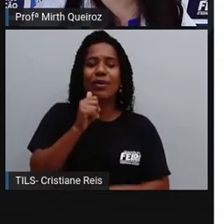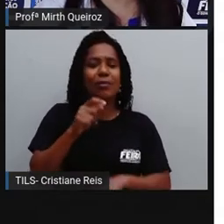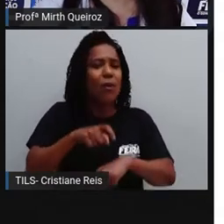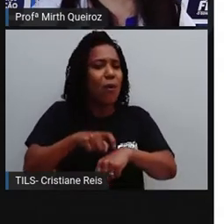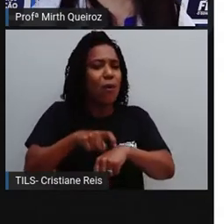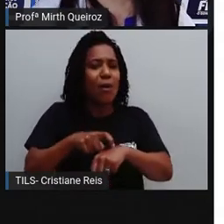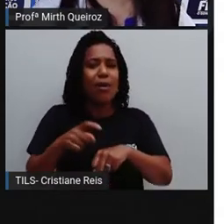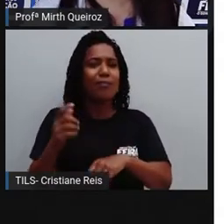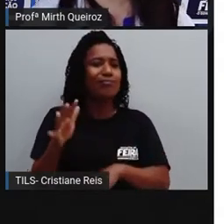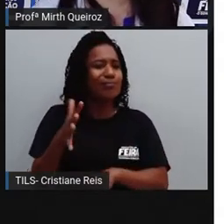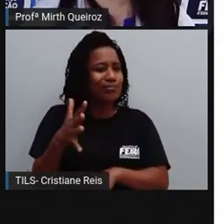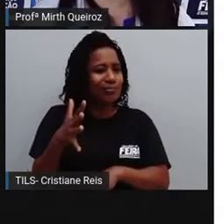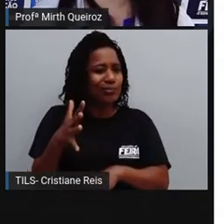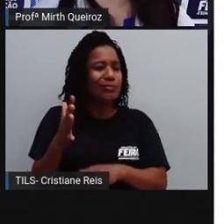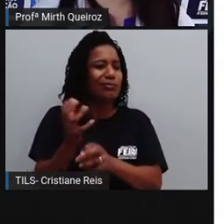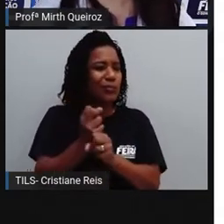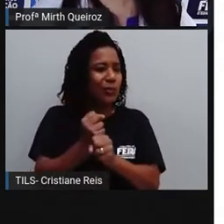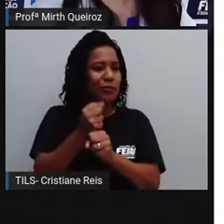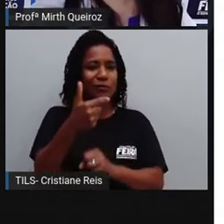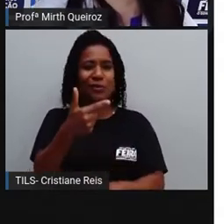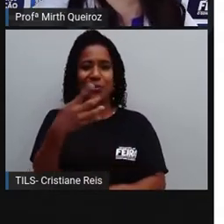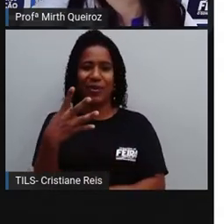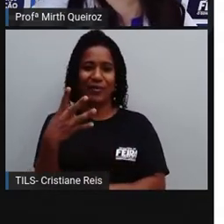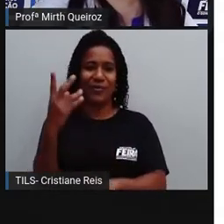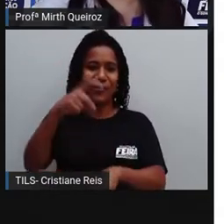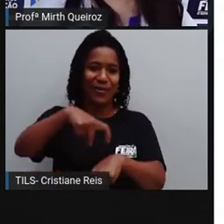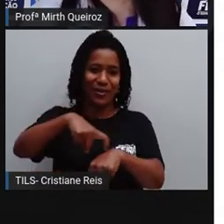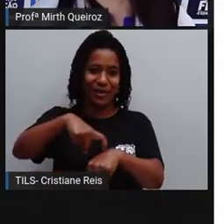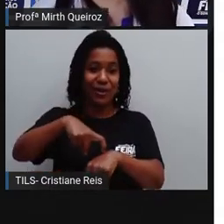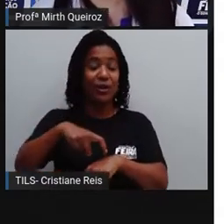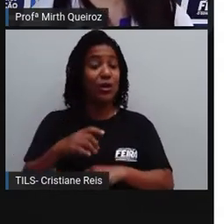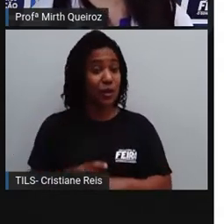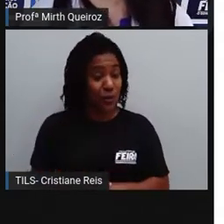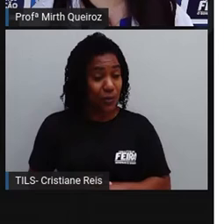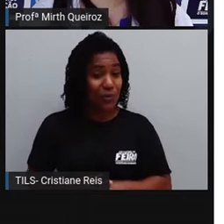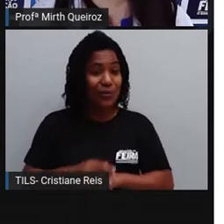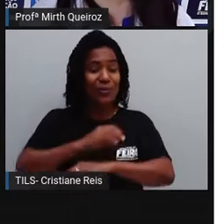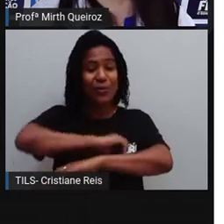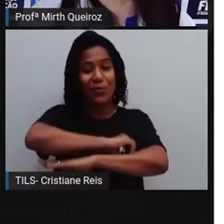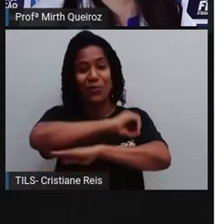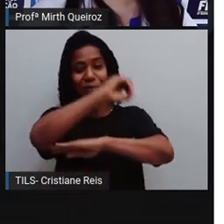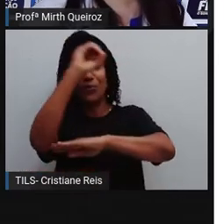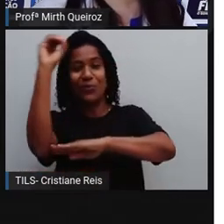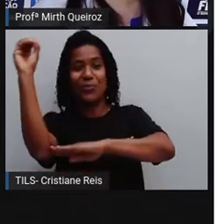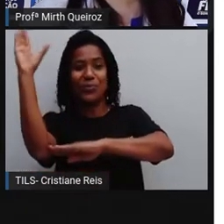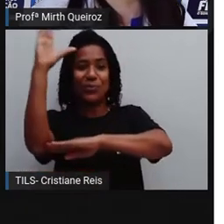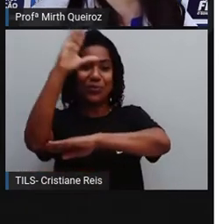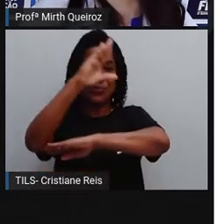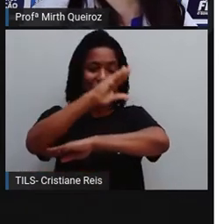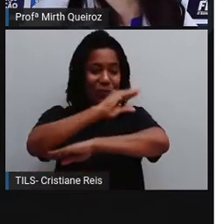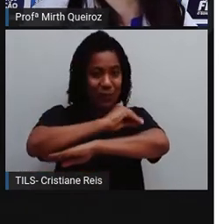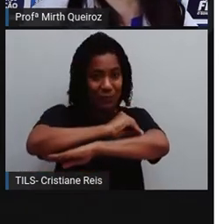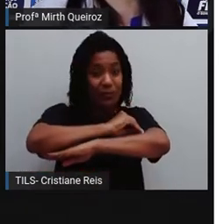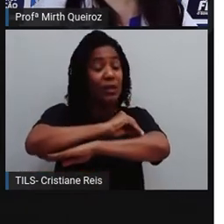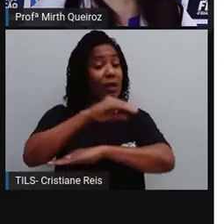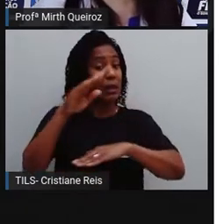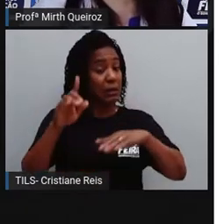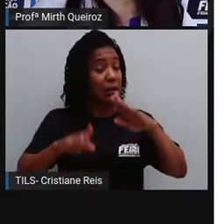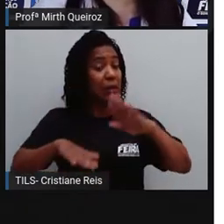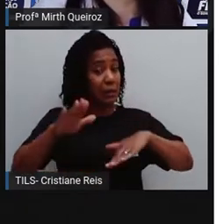24 horas. E o dia e a noite vai surgir de acordo com a posição